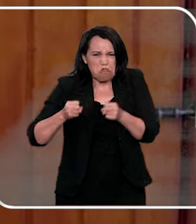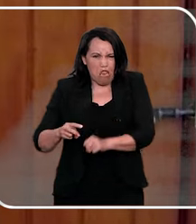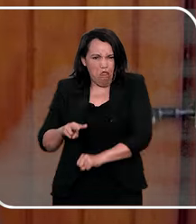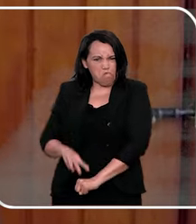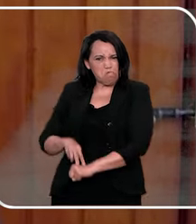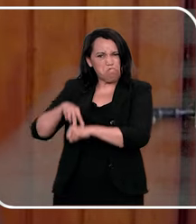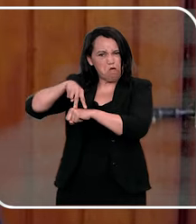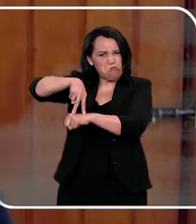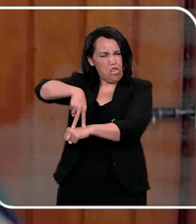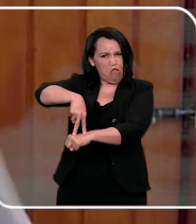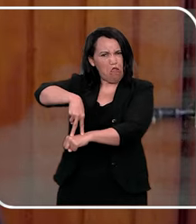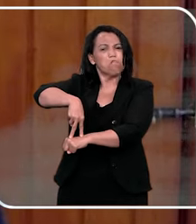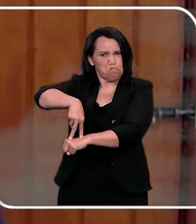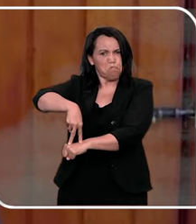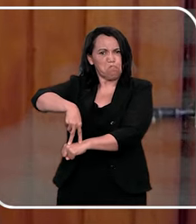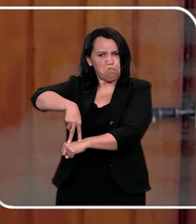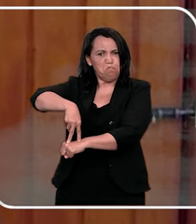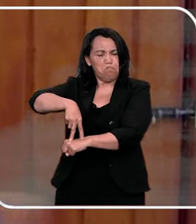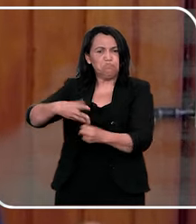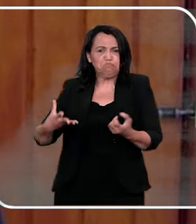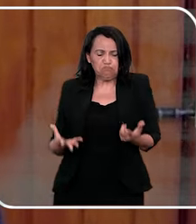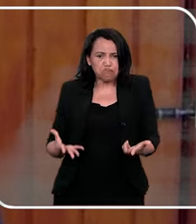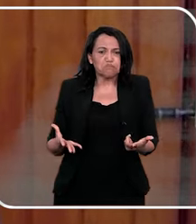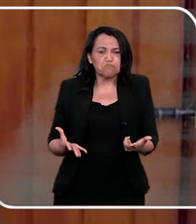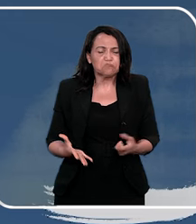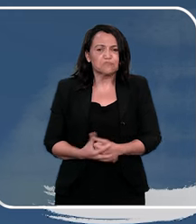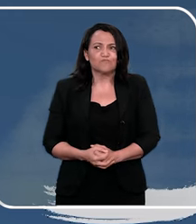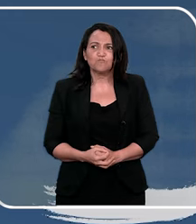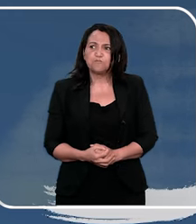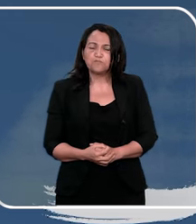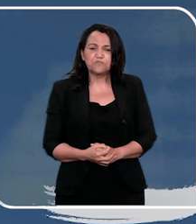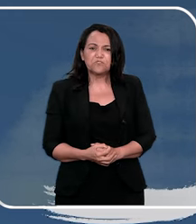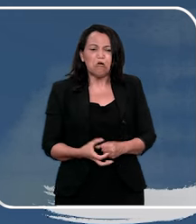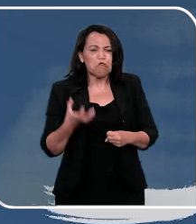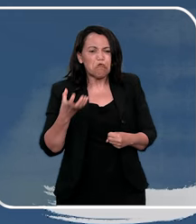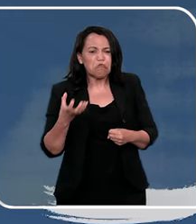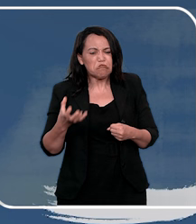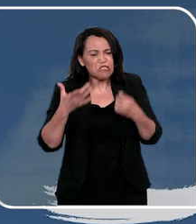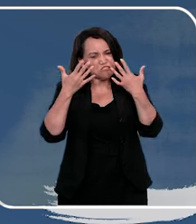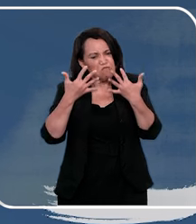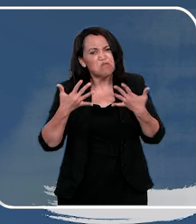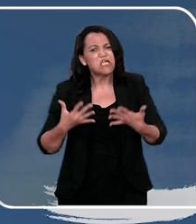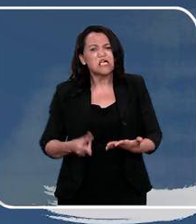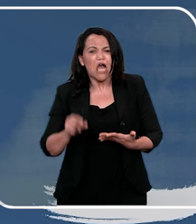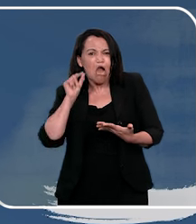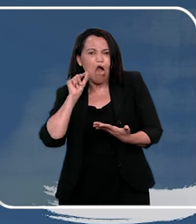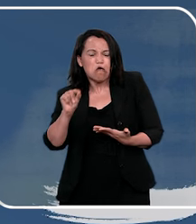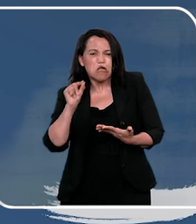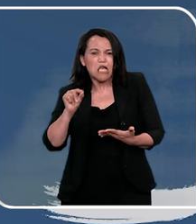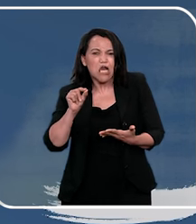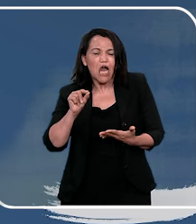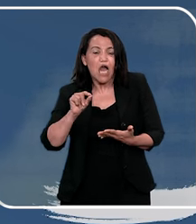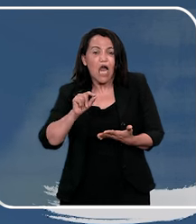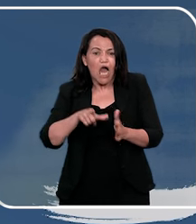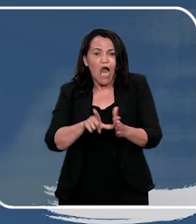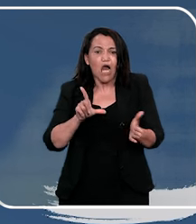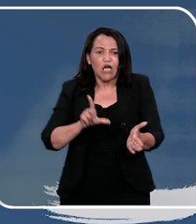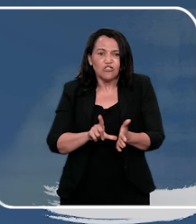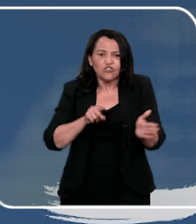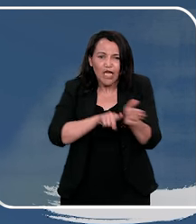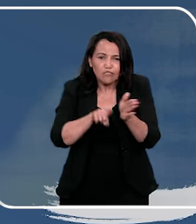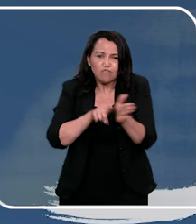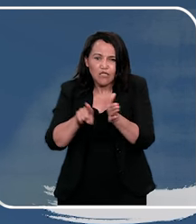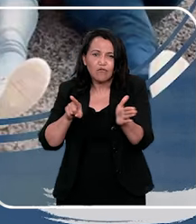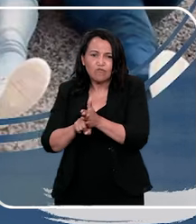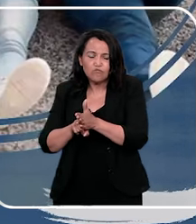ele tem aquela sensação de poder ali, é o que move ele, então, é assim, é o que eu mais queria falar para